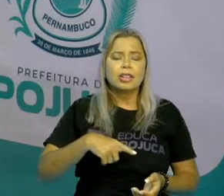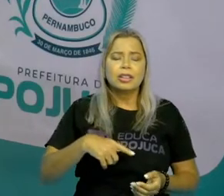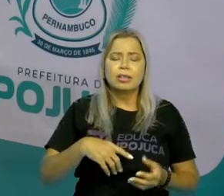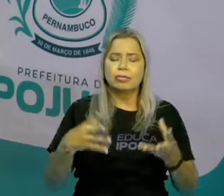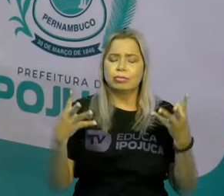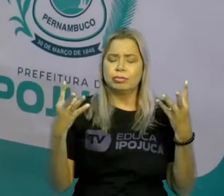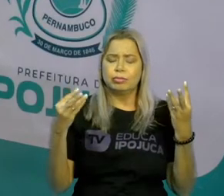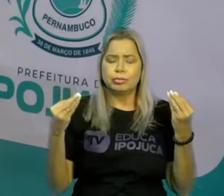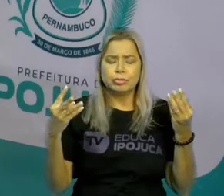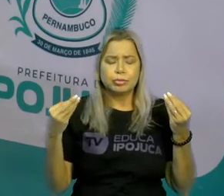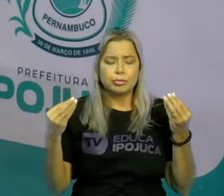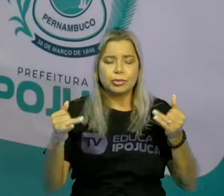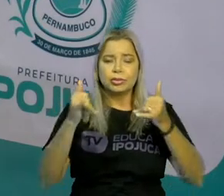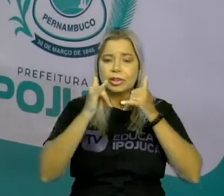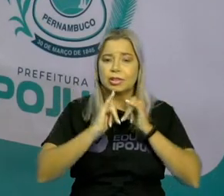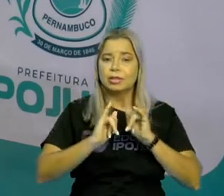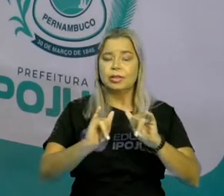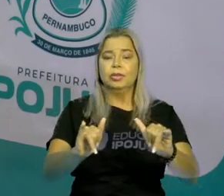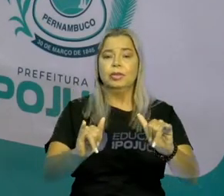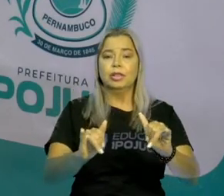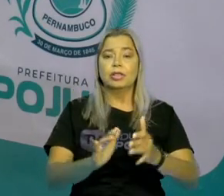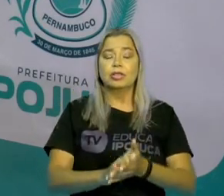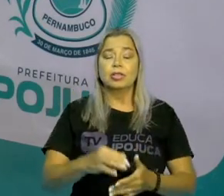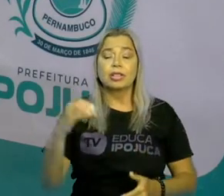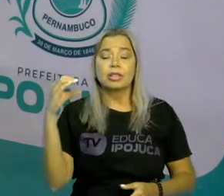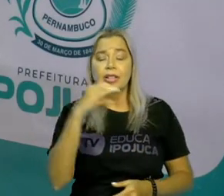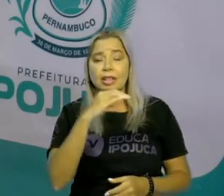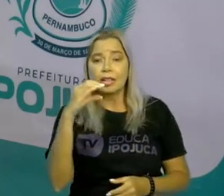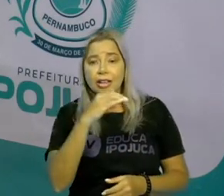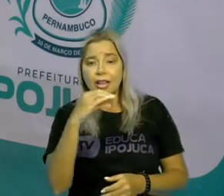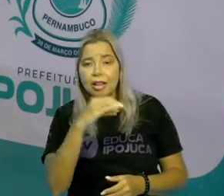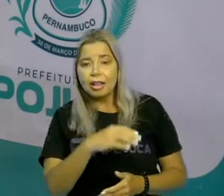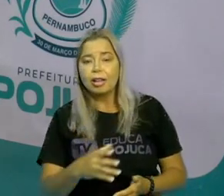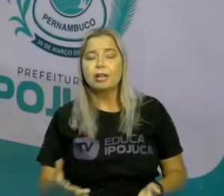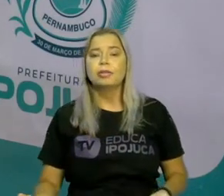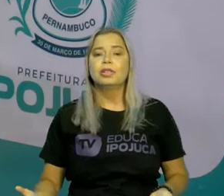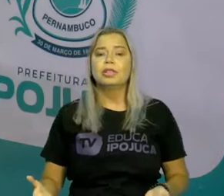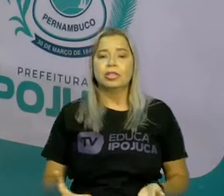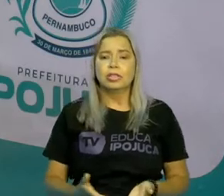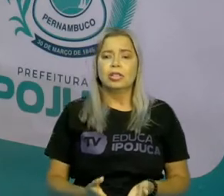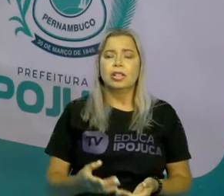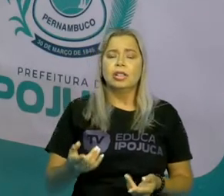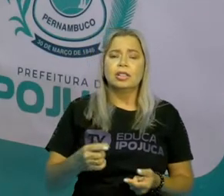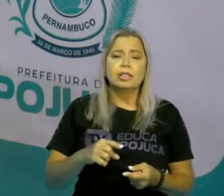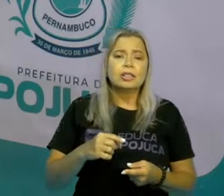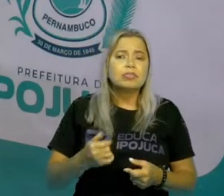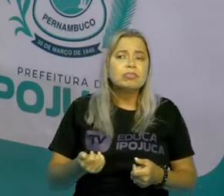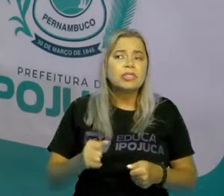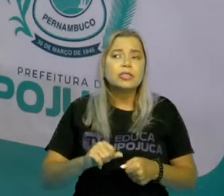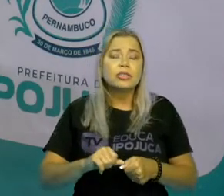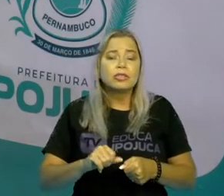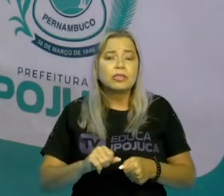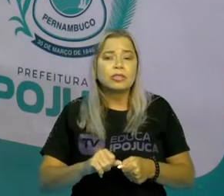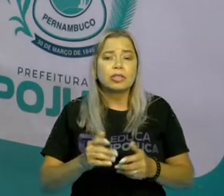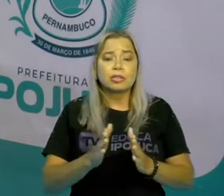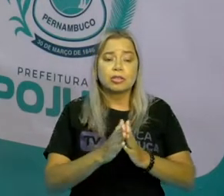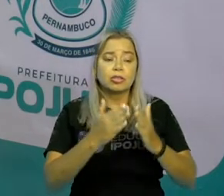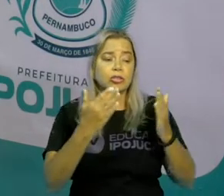de uma forma muito imediata. e deixando esses outros processos de informações um pouquinho mais lá pra trás.